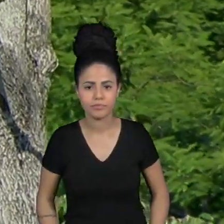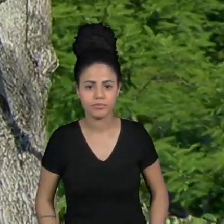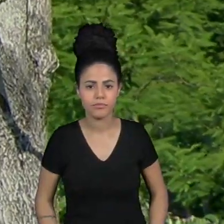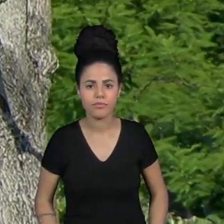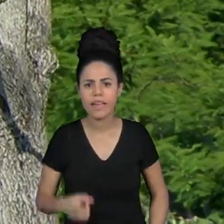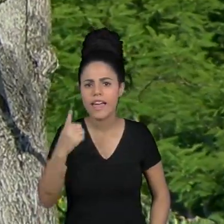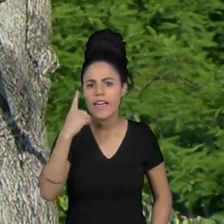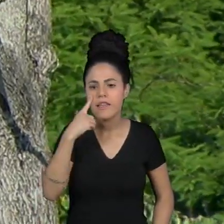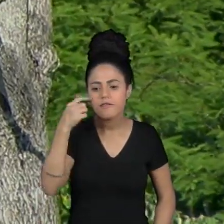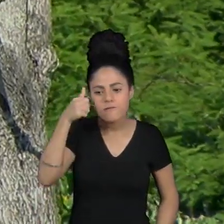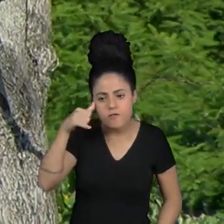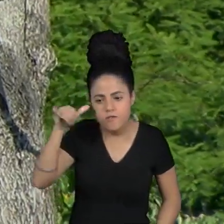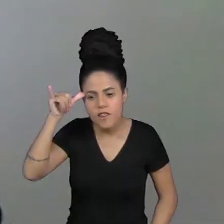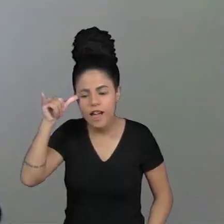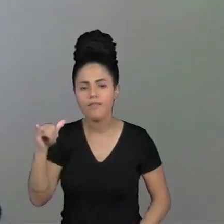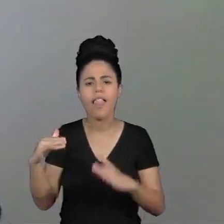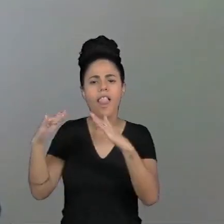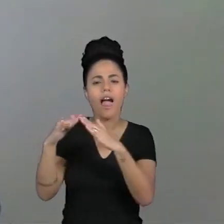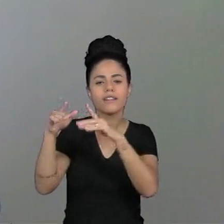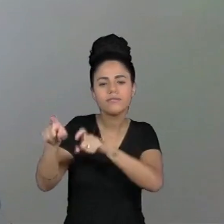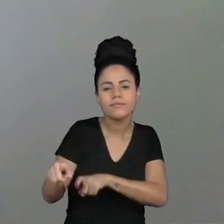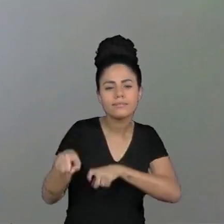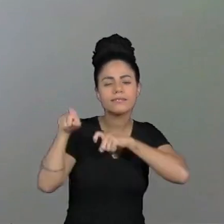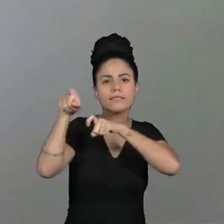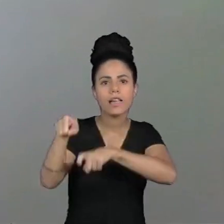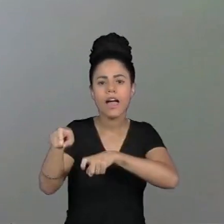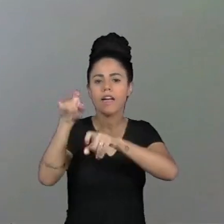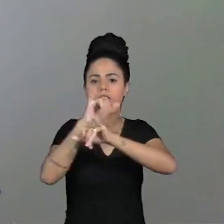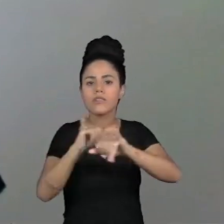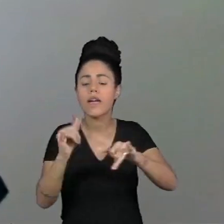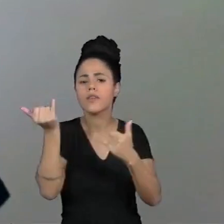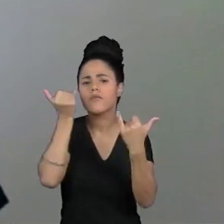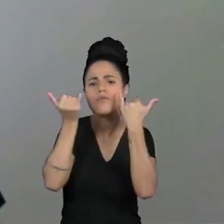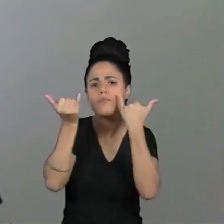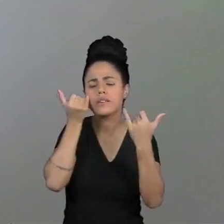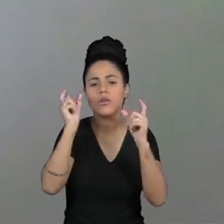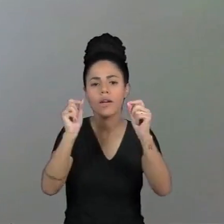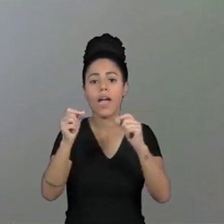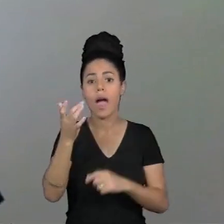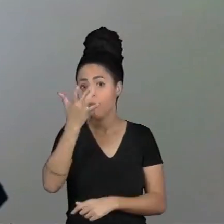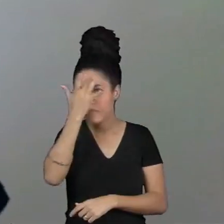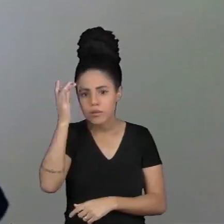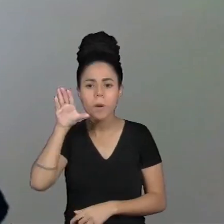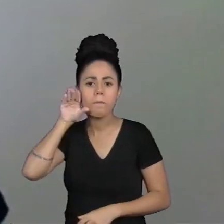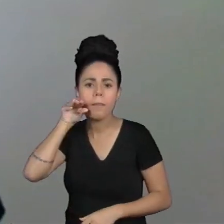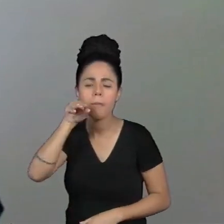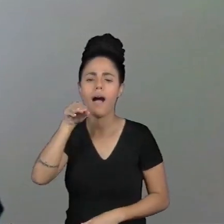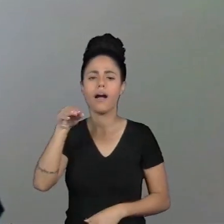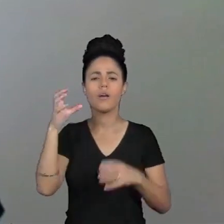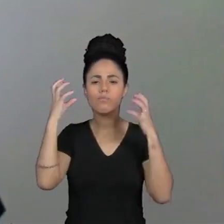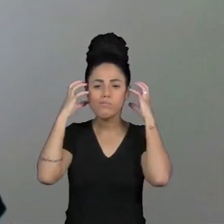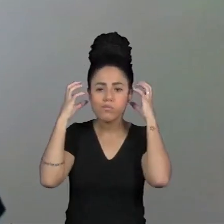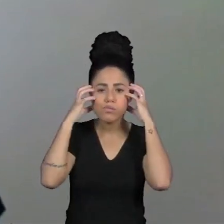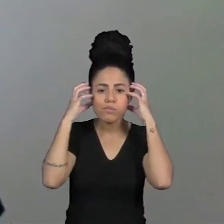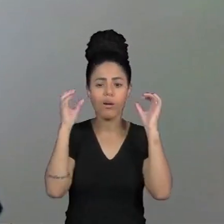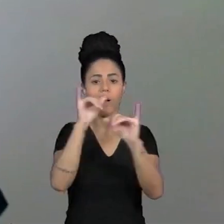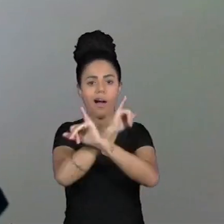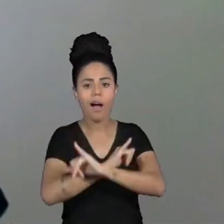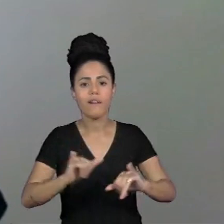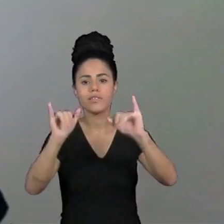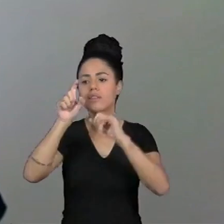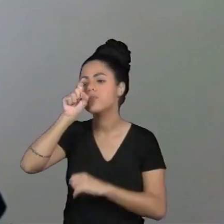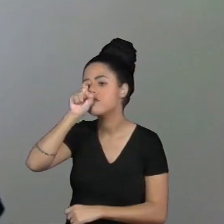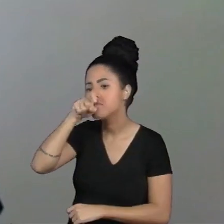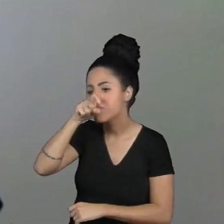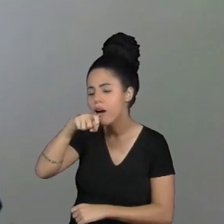nas fazendas muitas vezes eles já vinham me informar que o locutor estava falando isso ou aquilo sobre as araras mal sabia